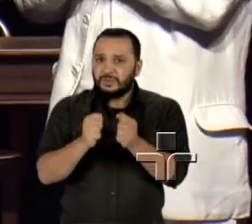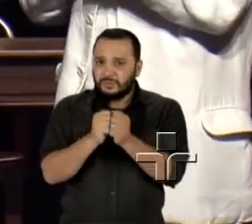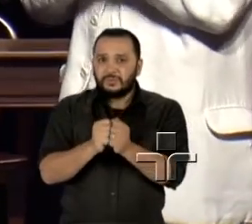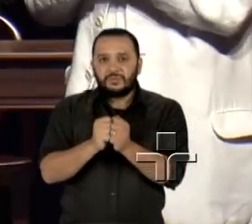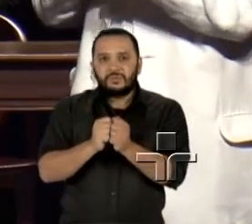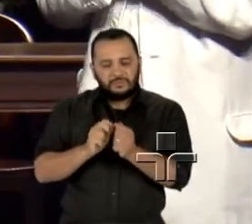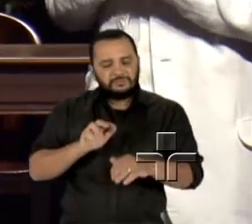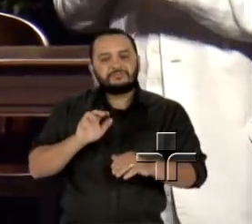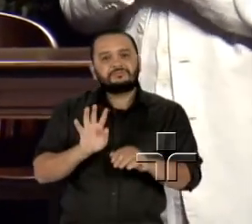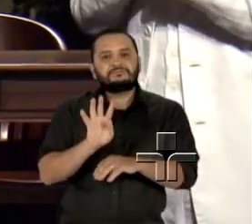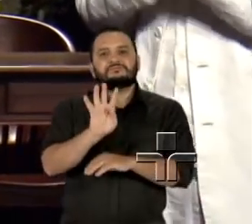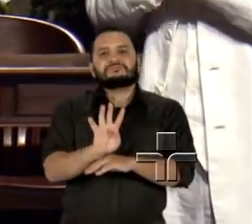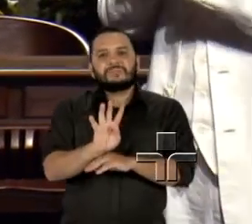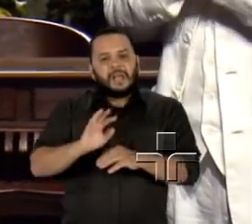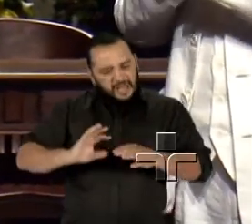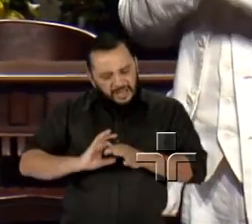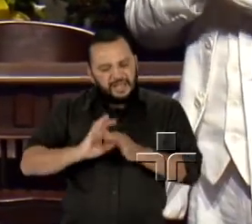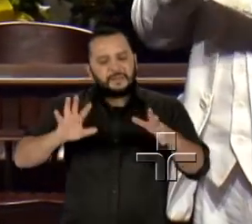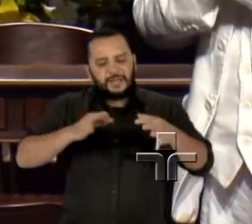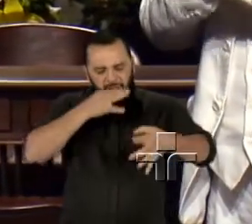nome da liberdade de expressão.